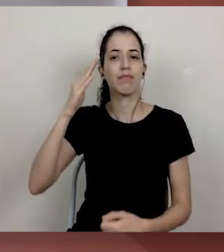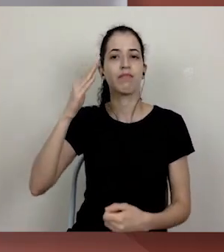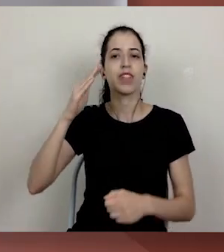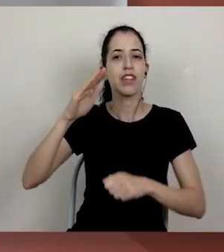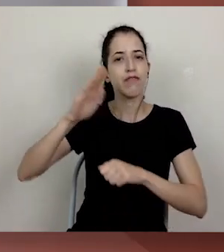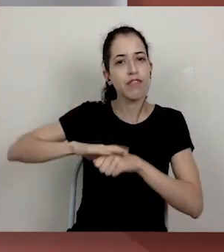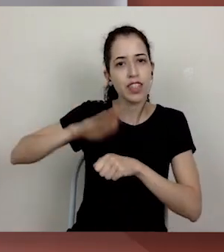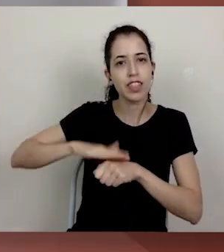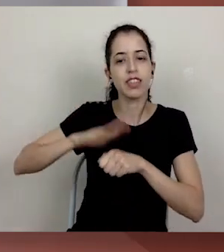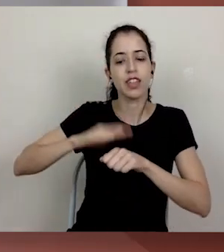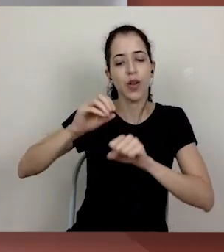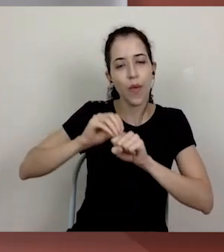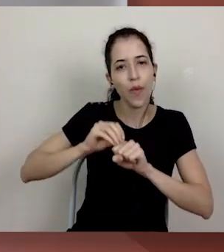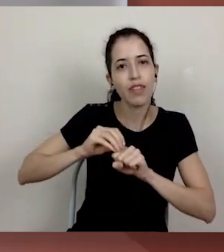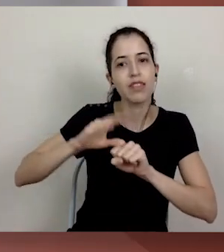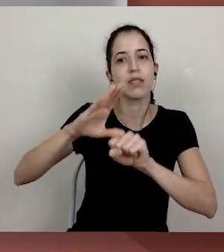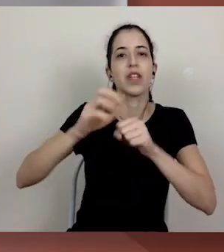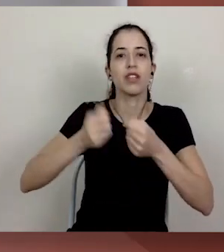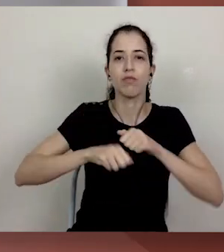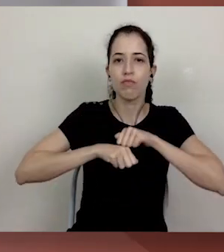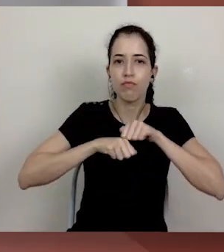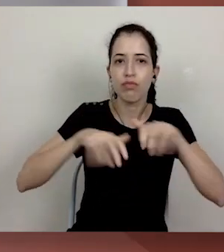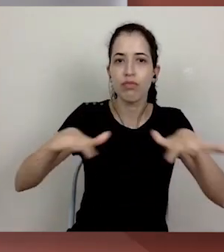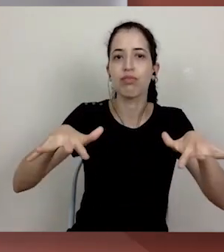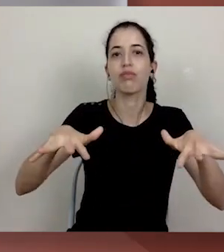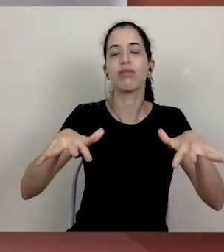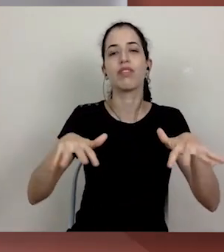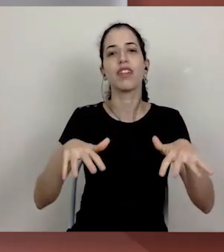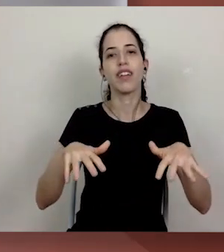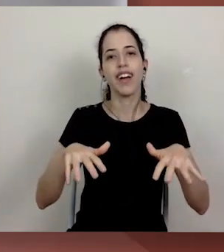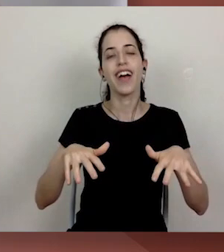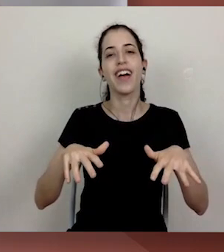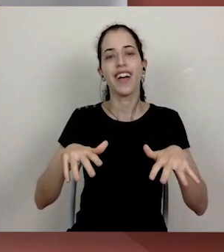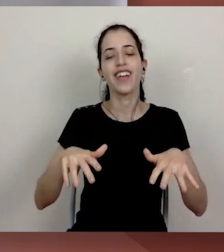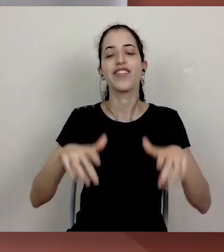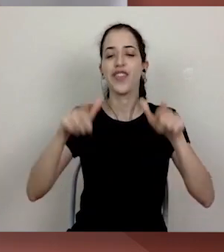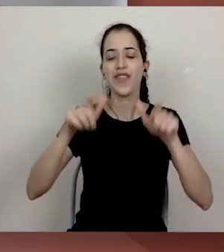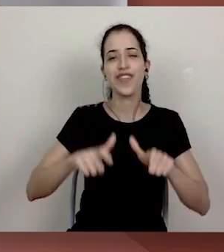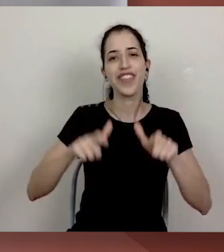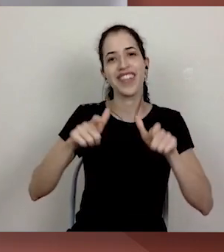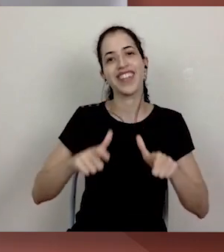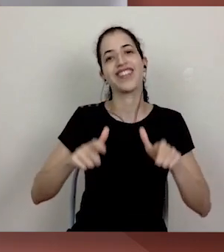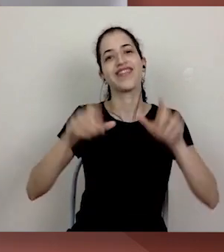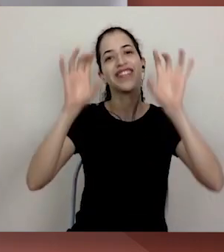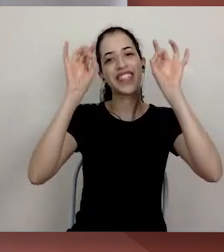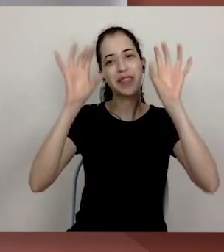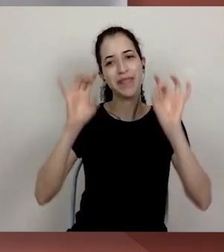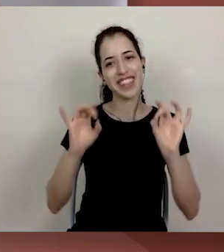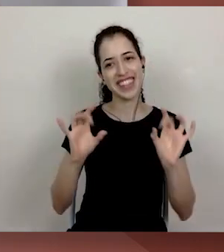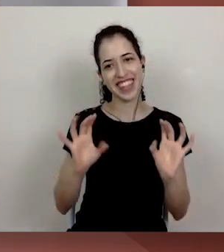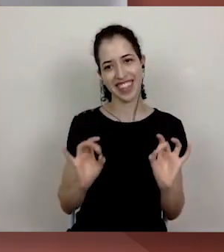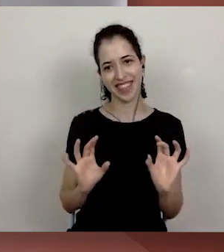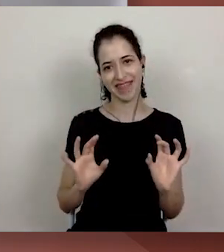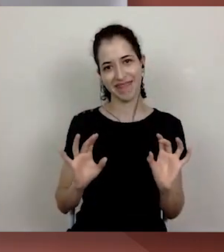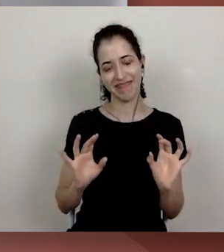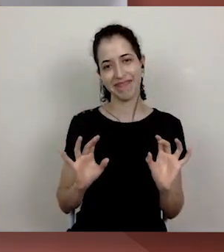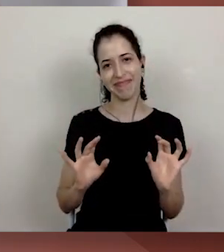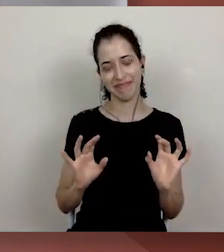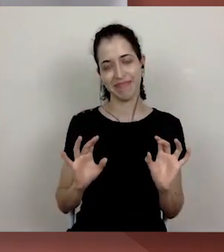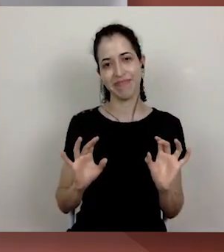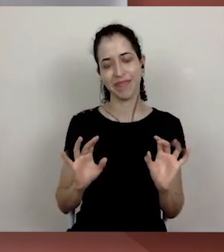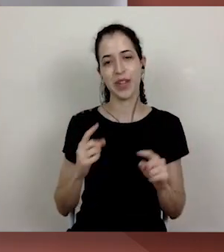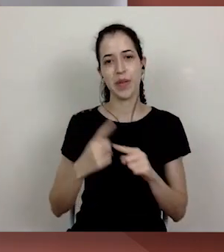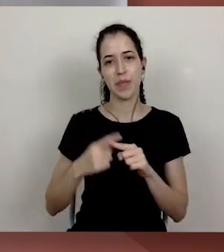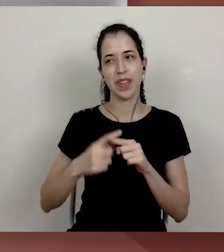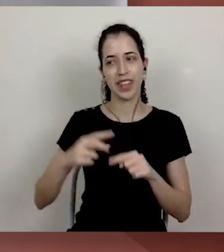conhecimento, na defesa da ciência, nós estamos retomando um lugar especial, um lugar que nos